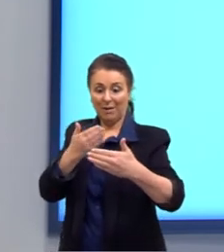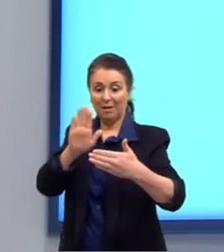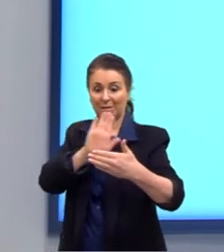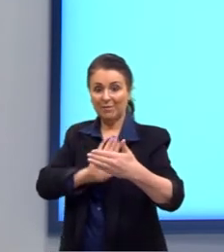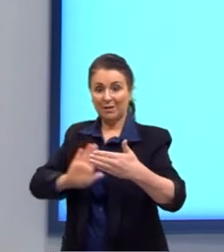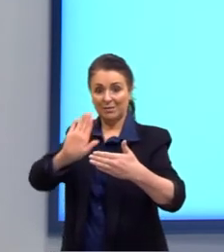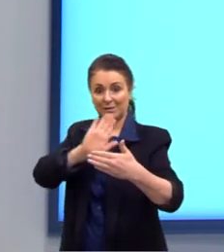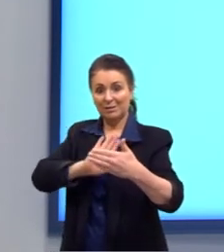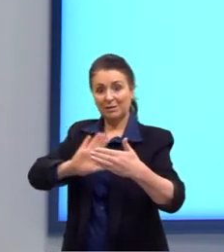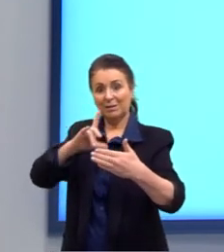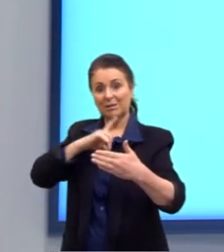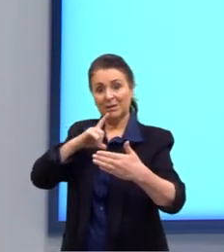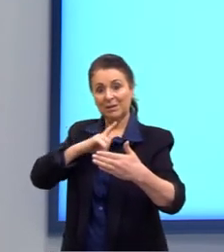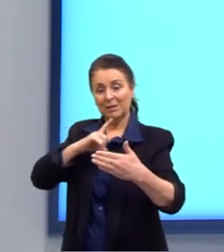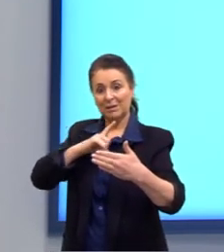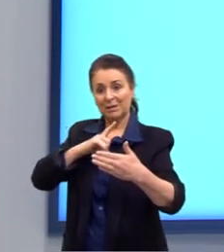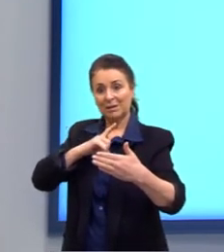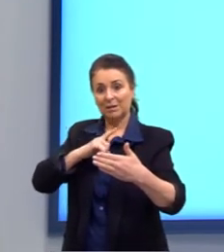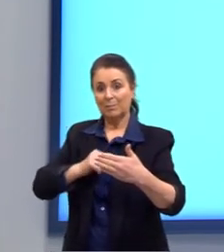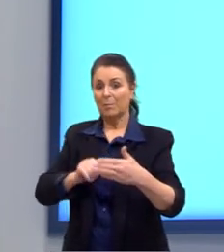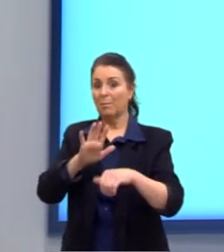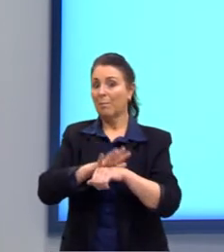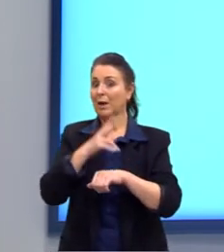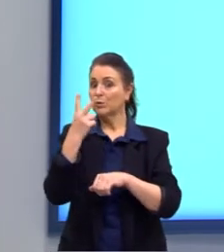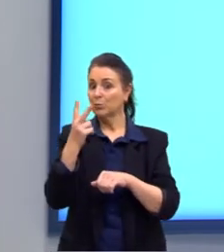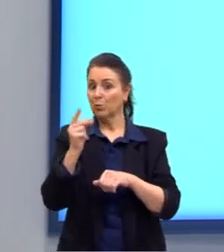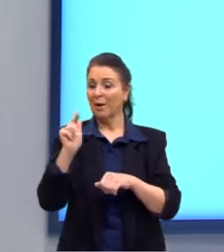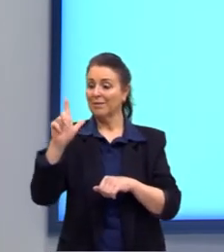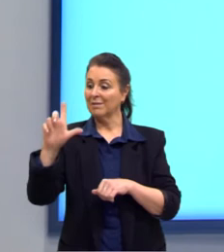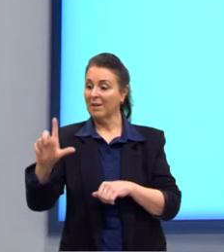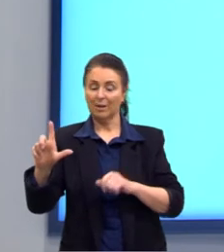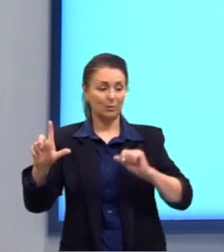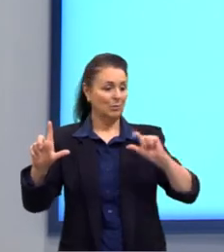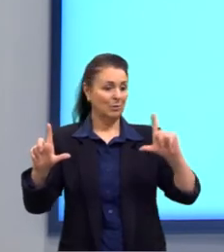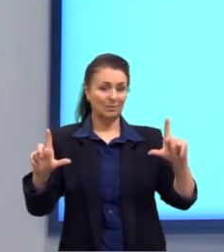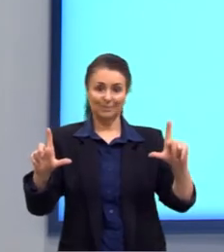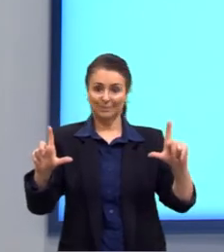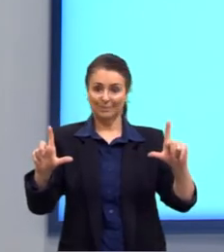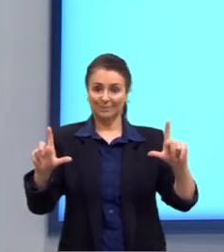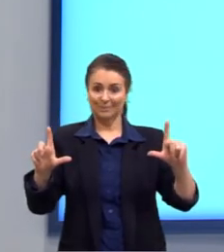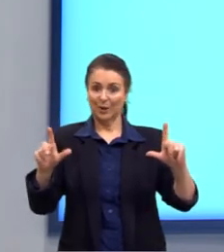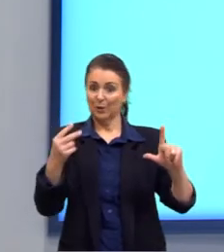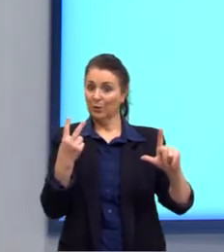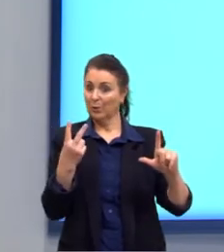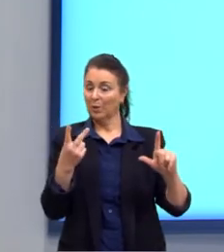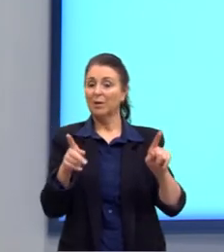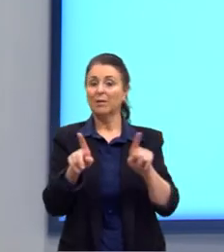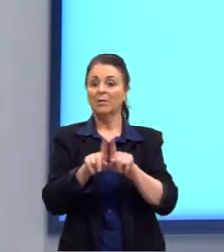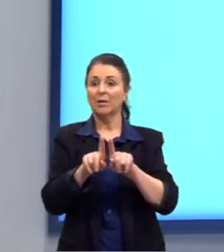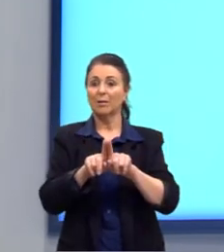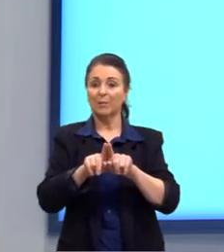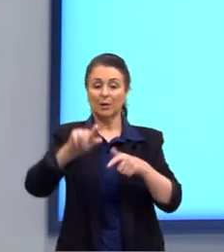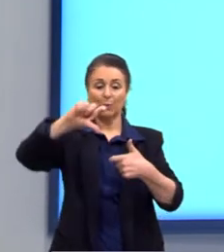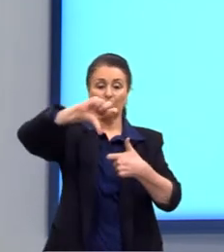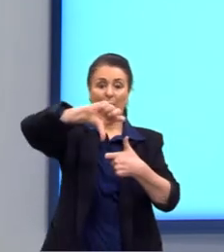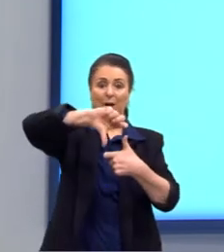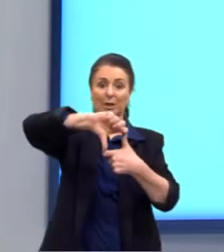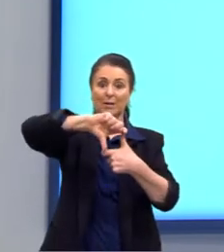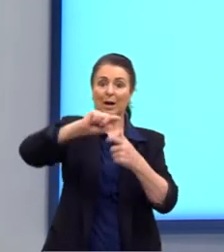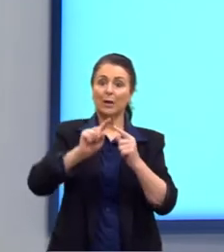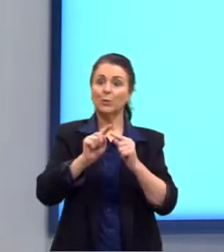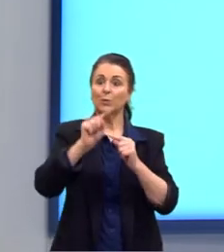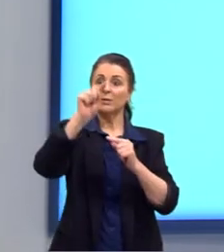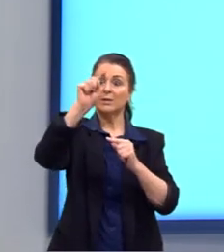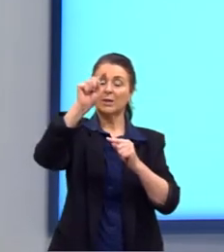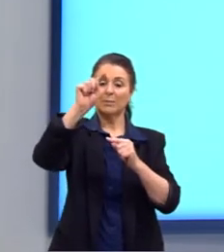trás, temos mais duas laterais, uma de cada lado, temos mais um quadrado em cima e mais um